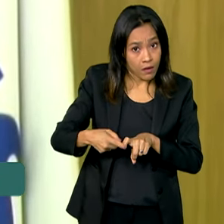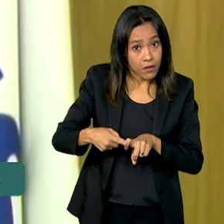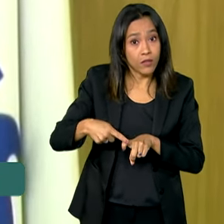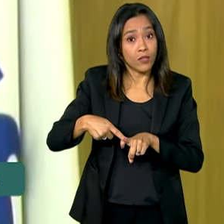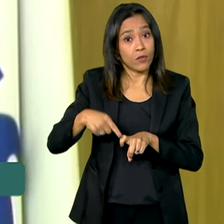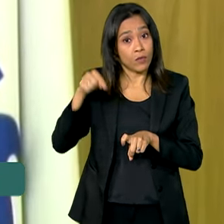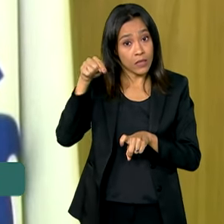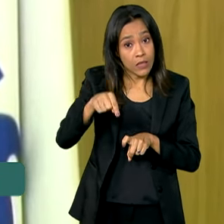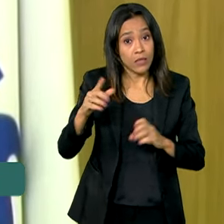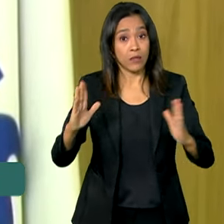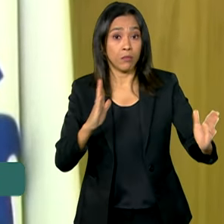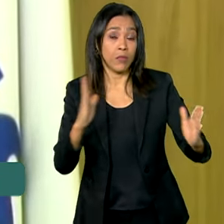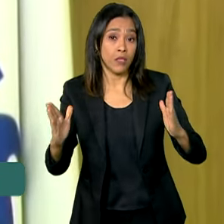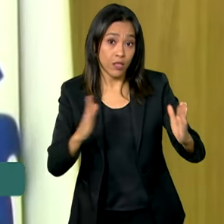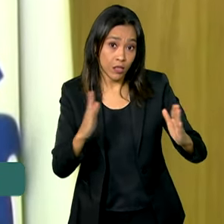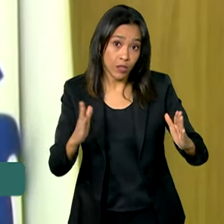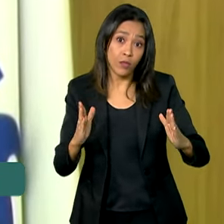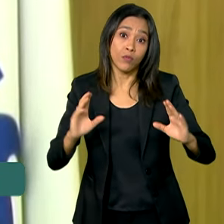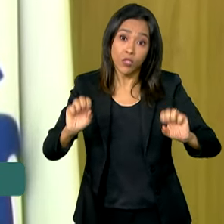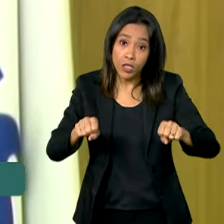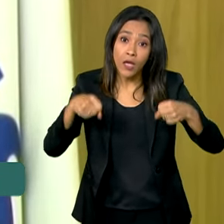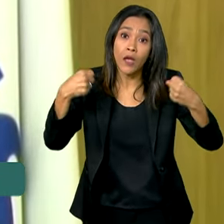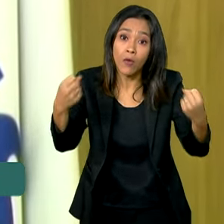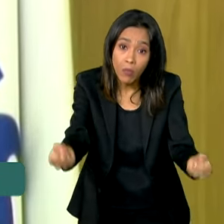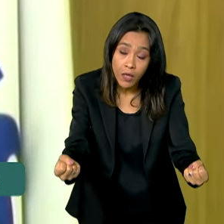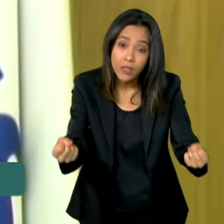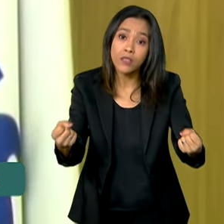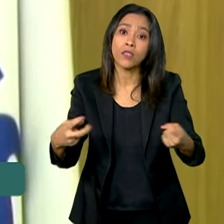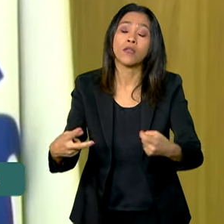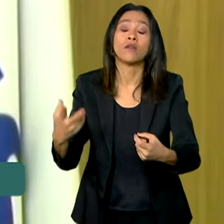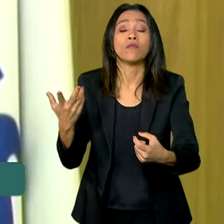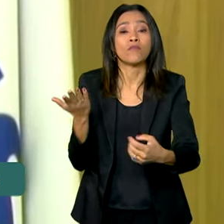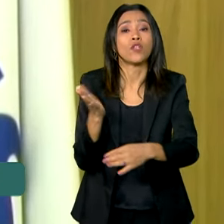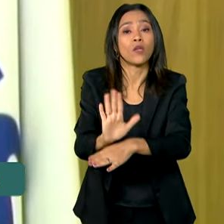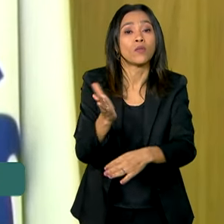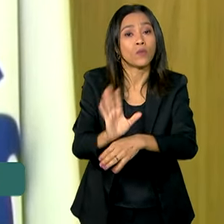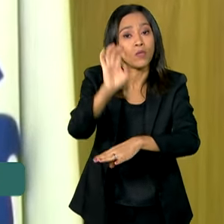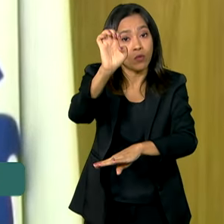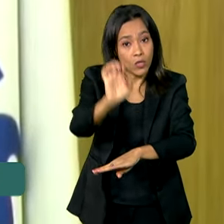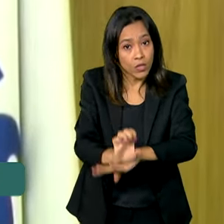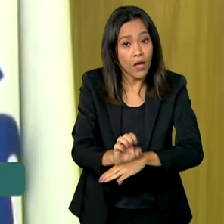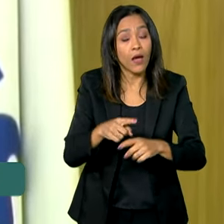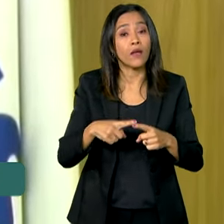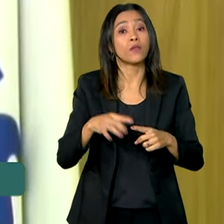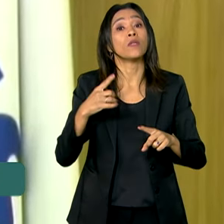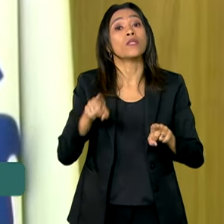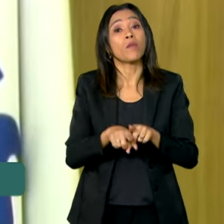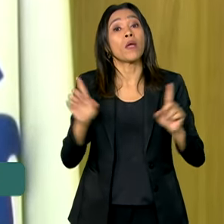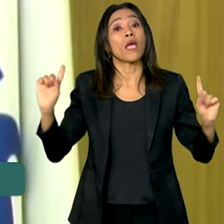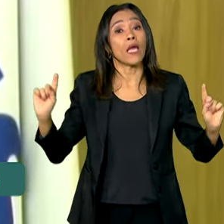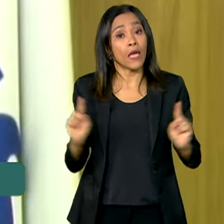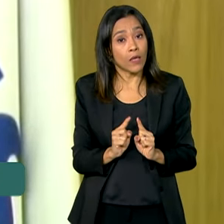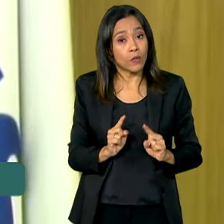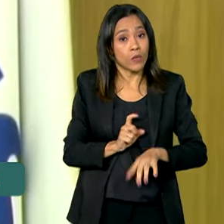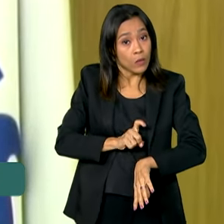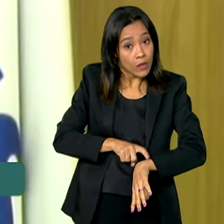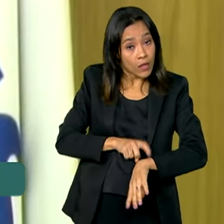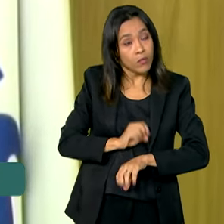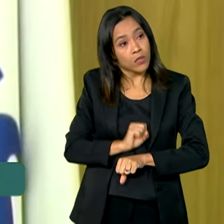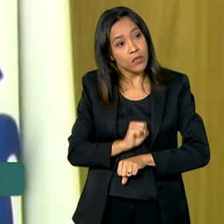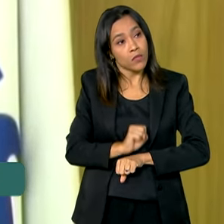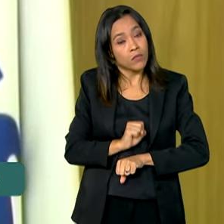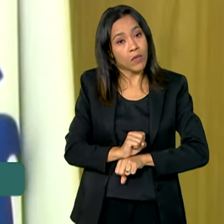reconstrução do Estado, garantindo que é a sua finalidade a redução do tempo de espera, o cuidado